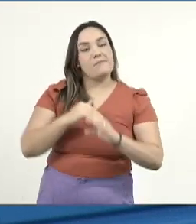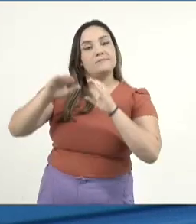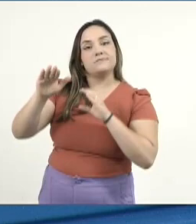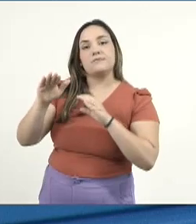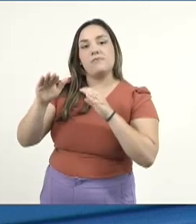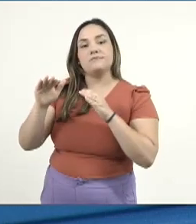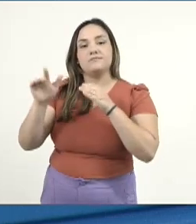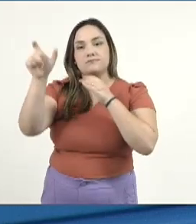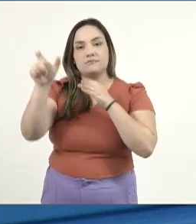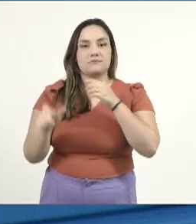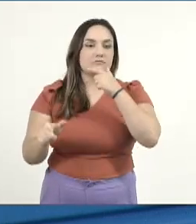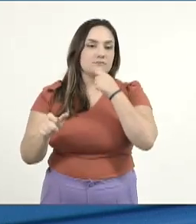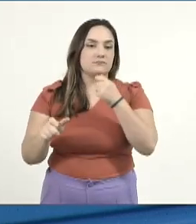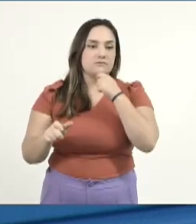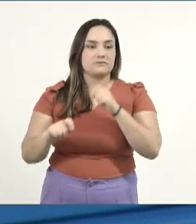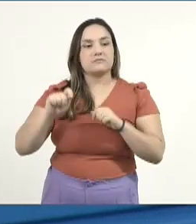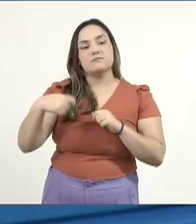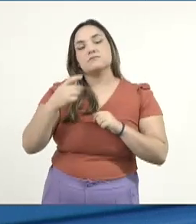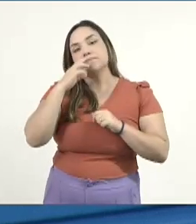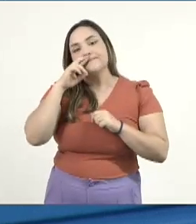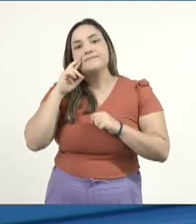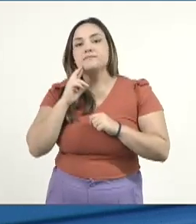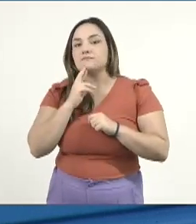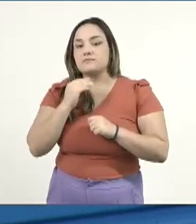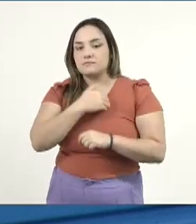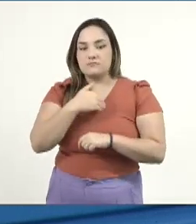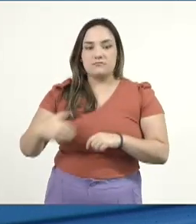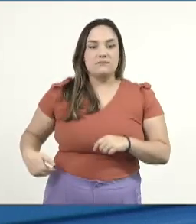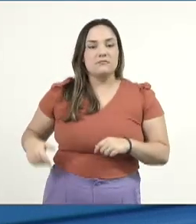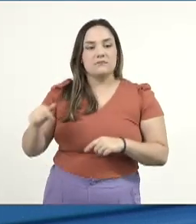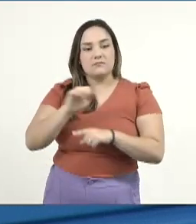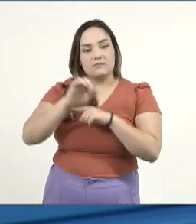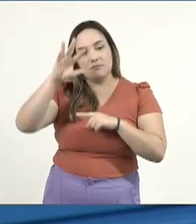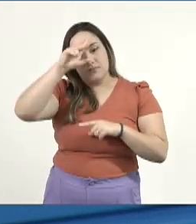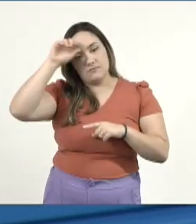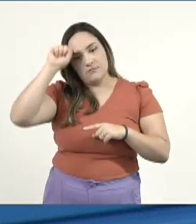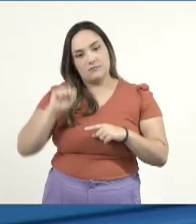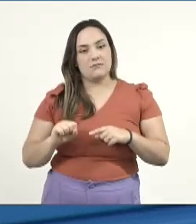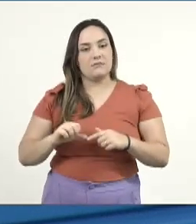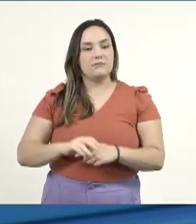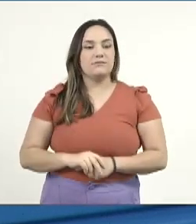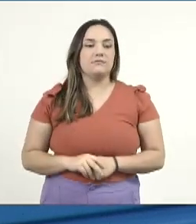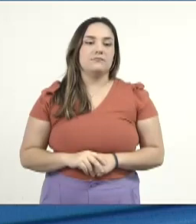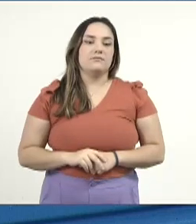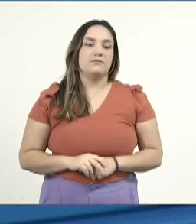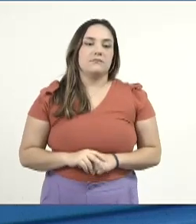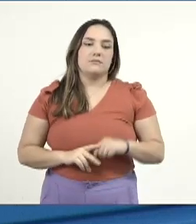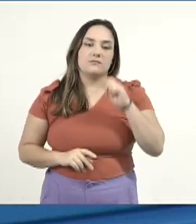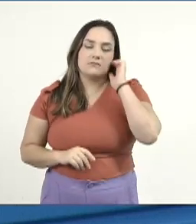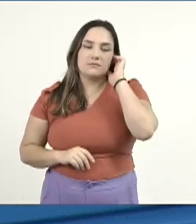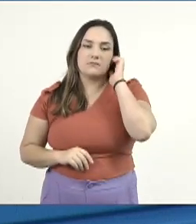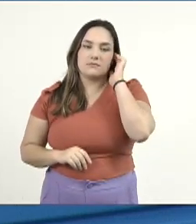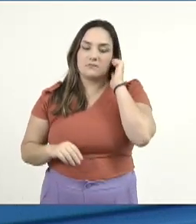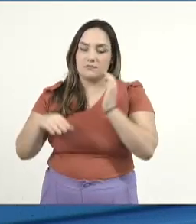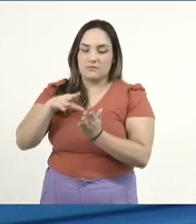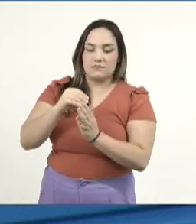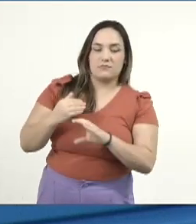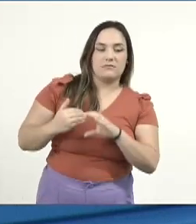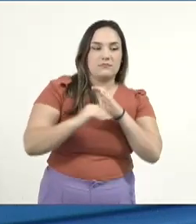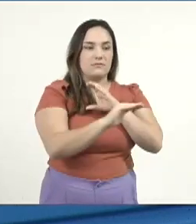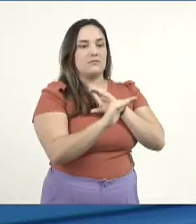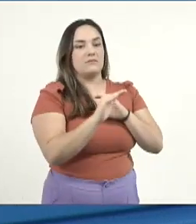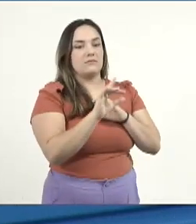ao excelentíssimo senhor Eduardo Corrêa Rídeo, governador do estado do Mato Grosso do Sul, com cópia ao excelentíssimo senhor Daniel